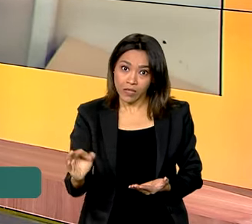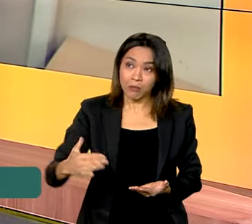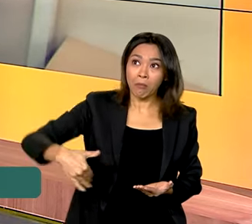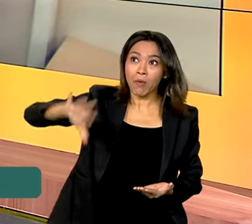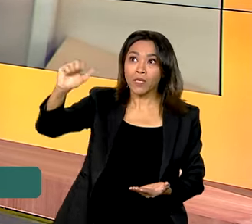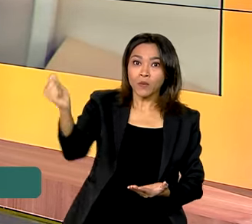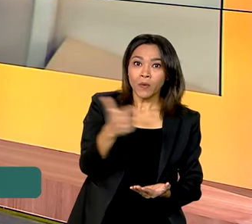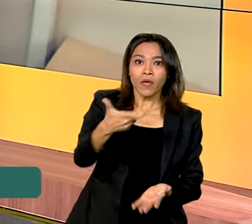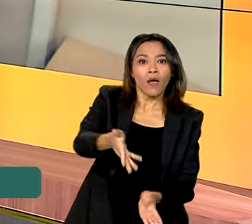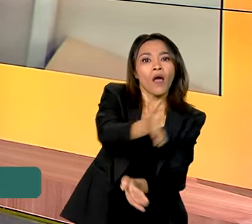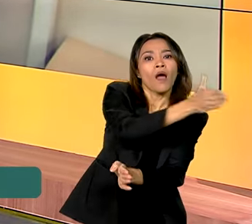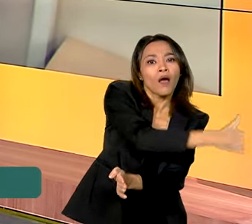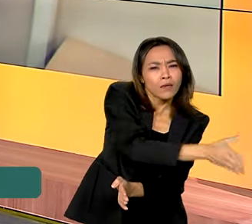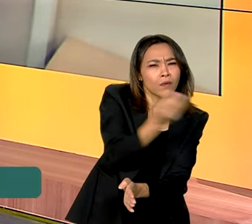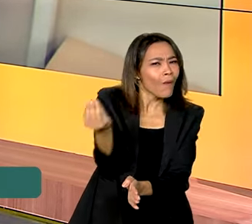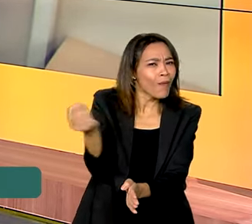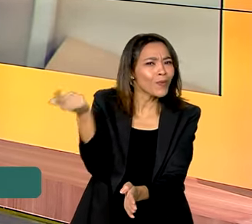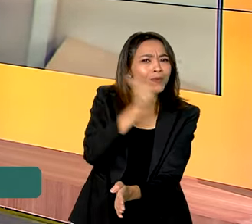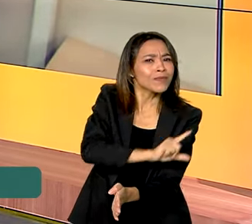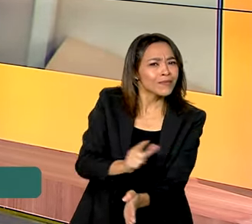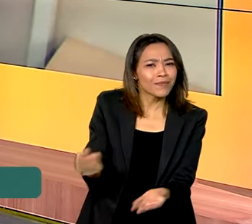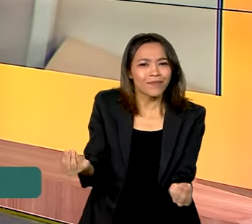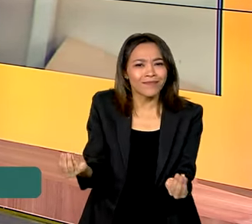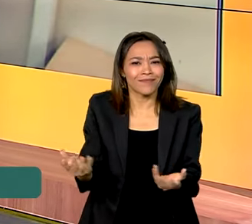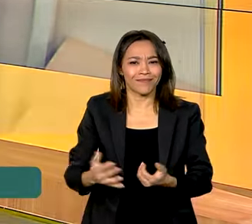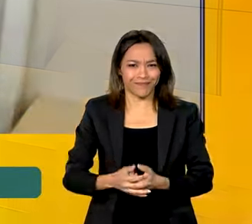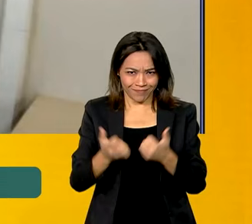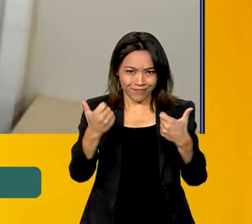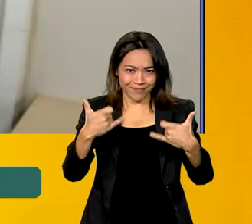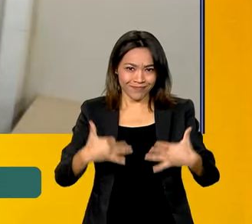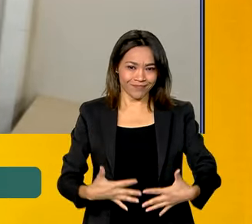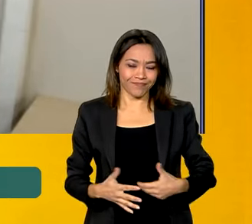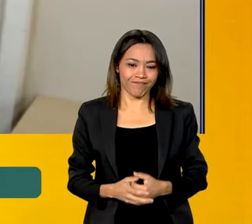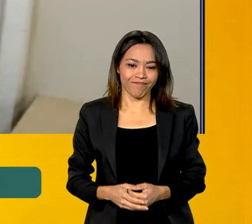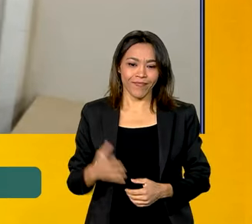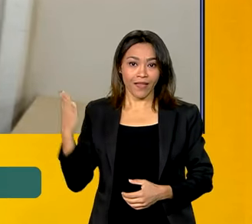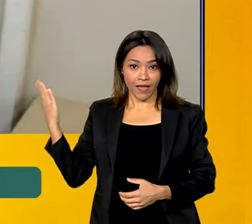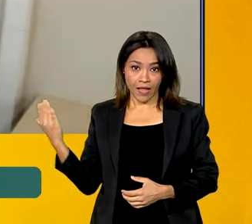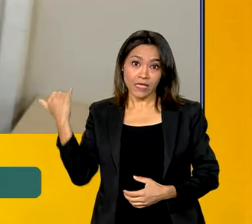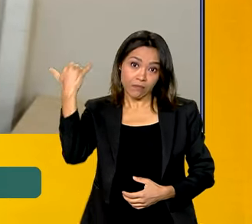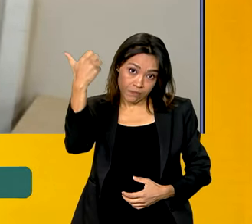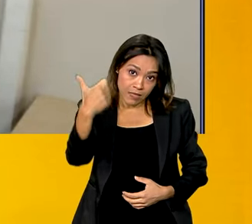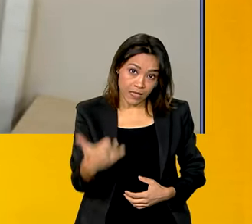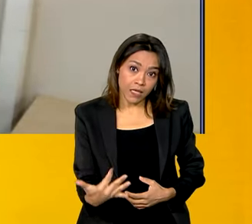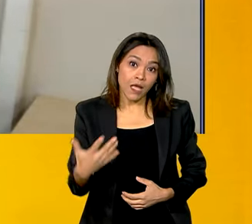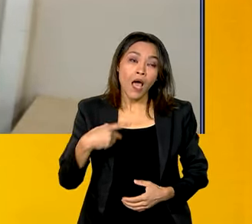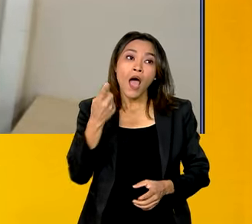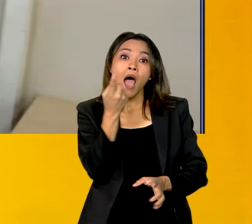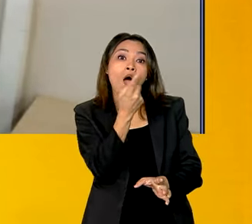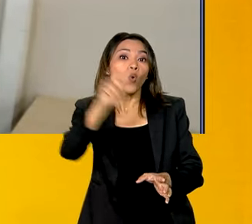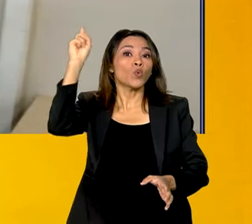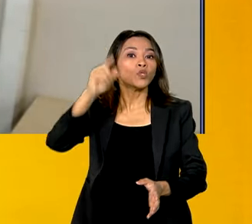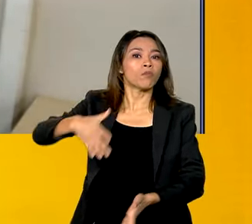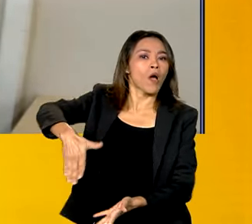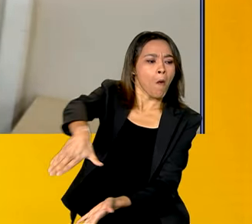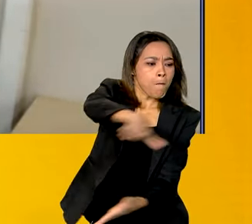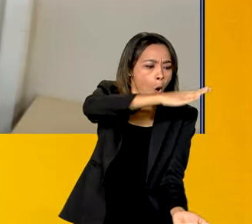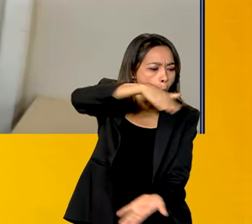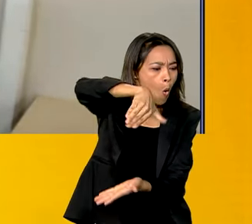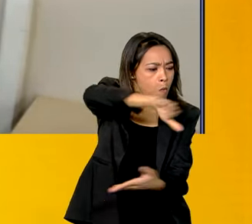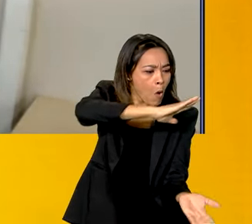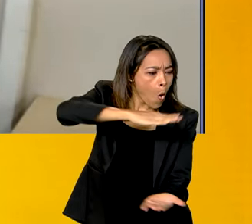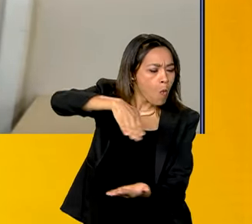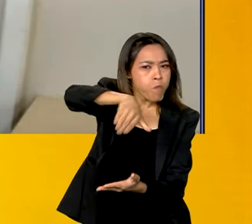anterior. Explica para a gente. Bom, Vanessa, o que aconteceu é que a última safra, ela teve um clima excepcional